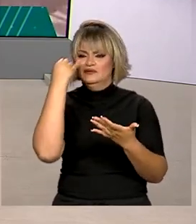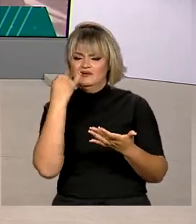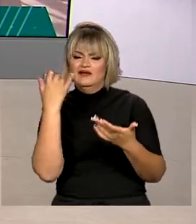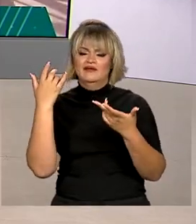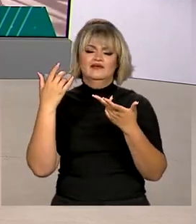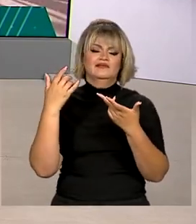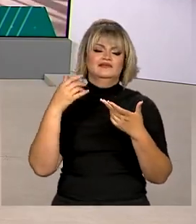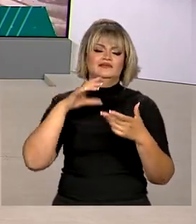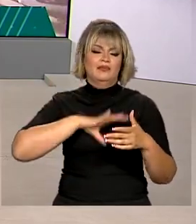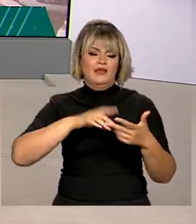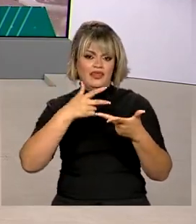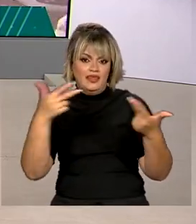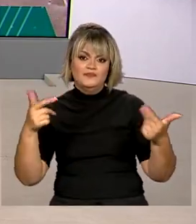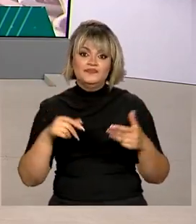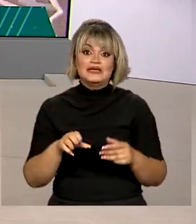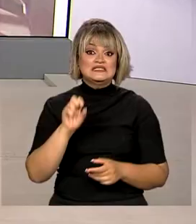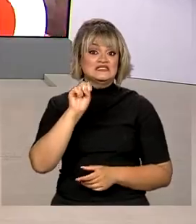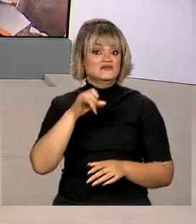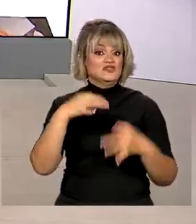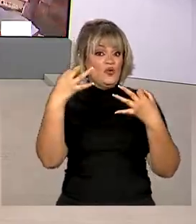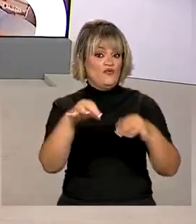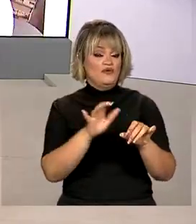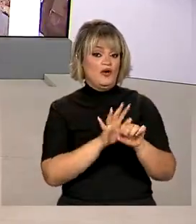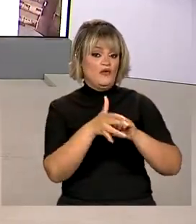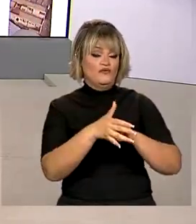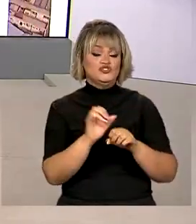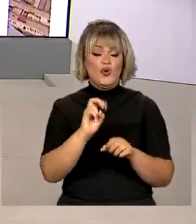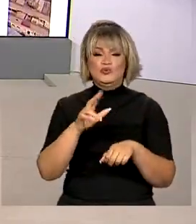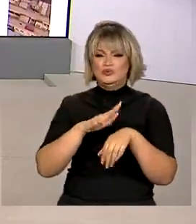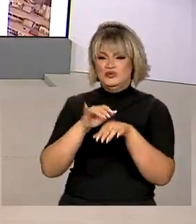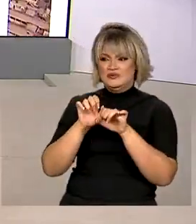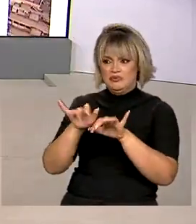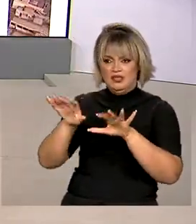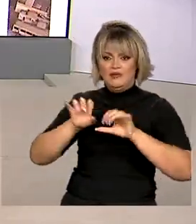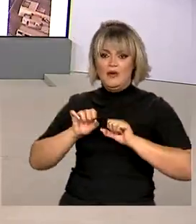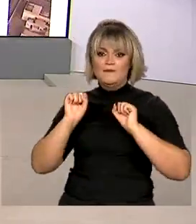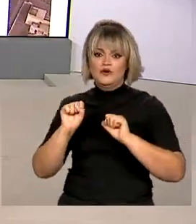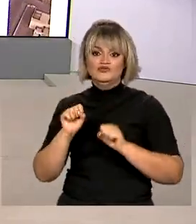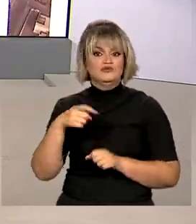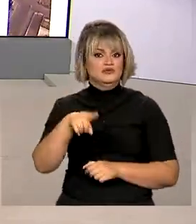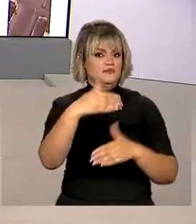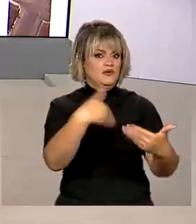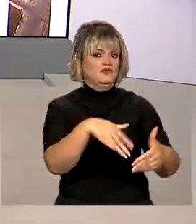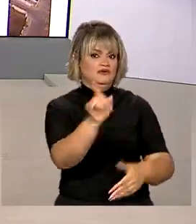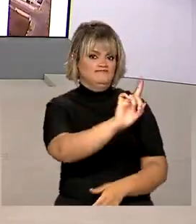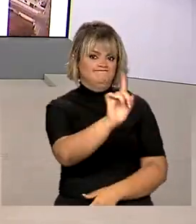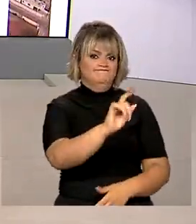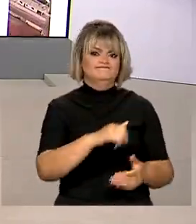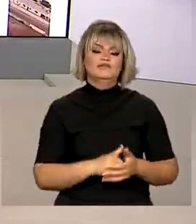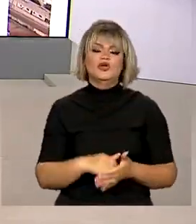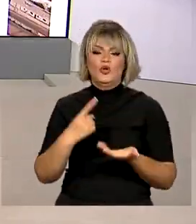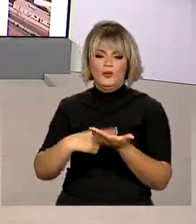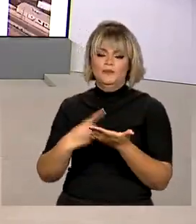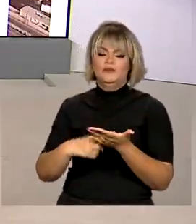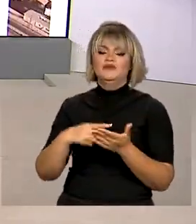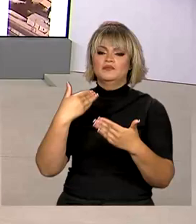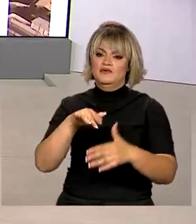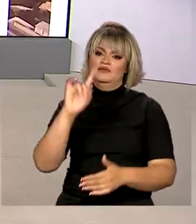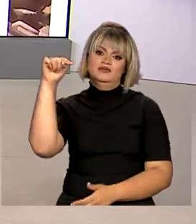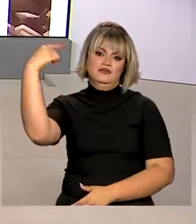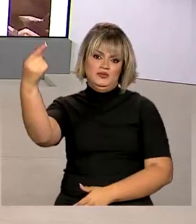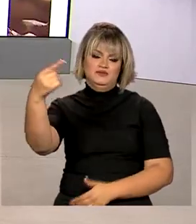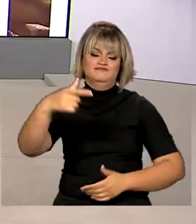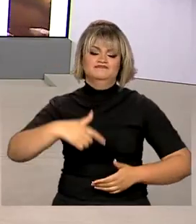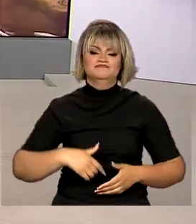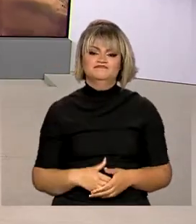candidatos que estiverem com Covid-19 ou outra doença, infecto-contagiosa, não devem comparecer ao local de prova. Será possível pedir